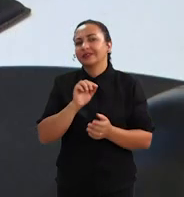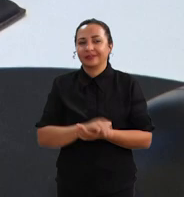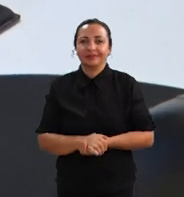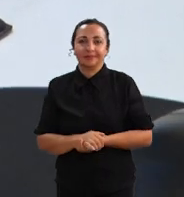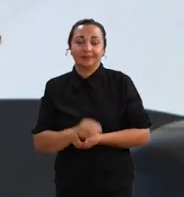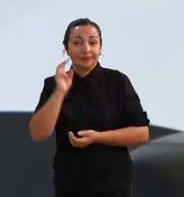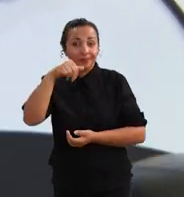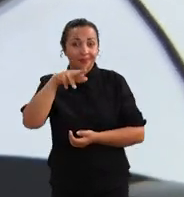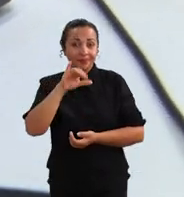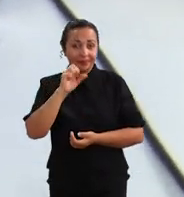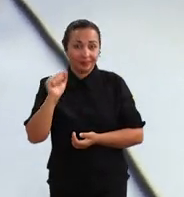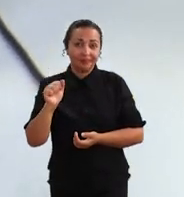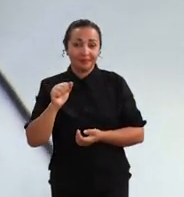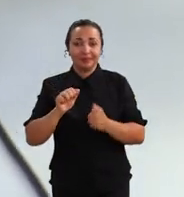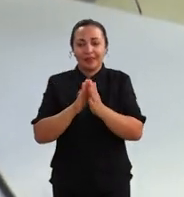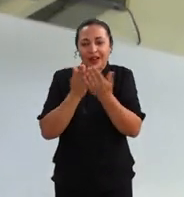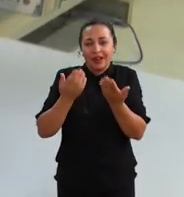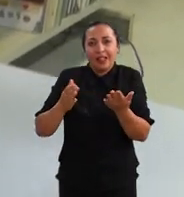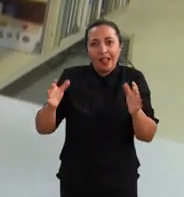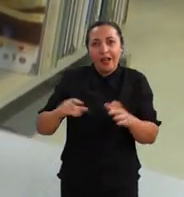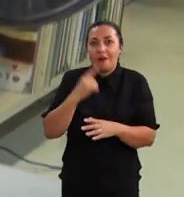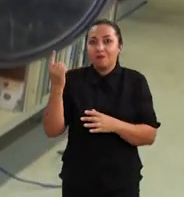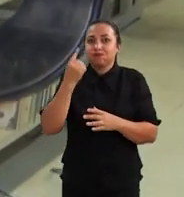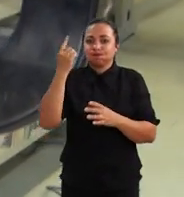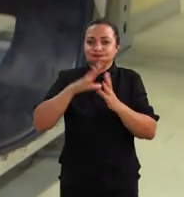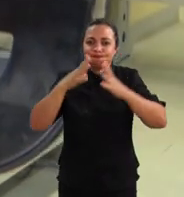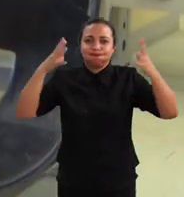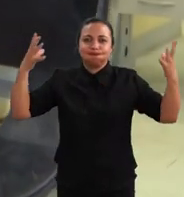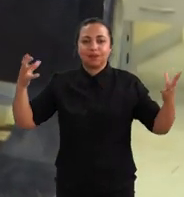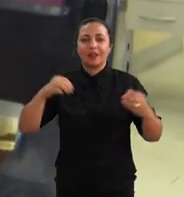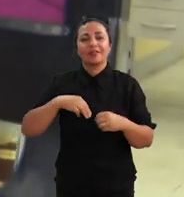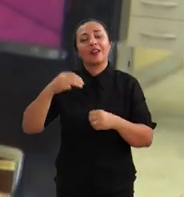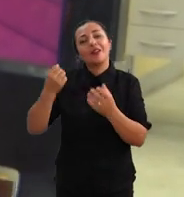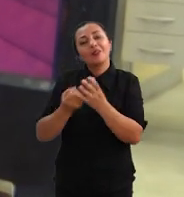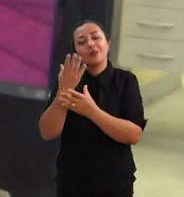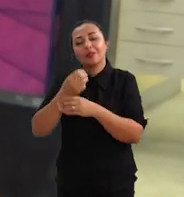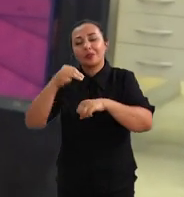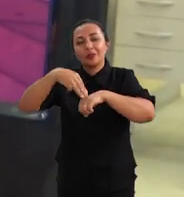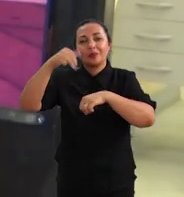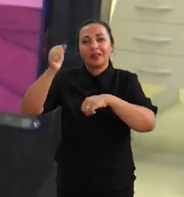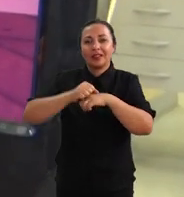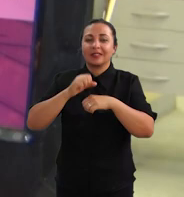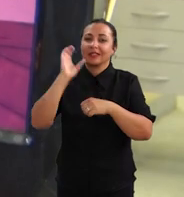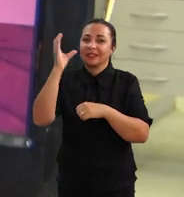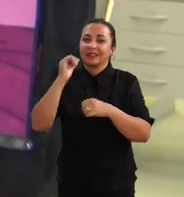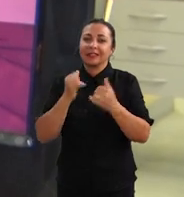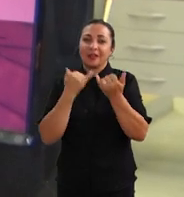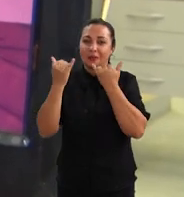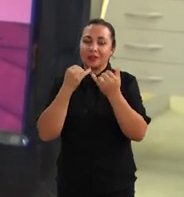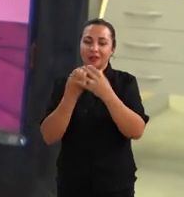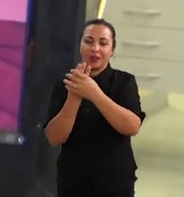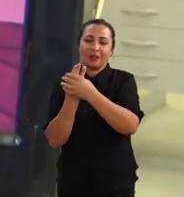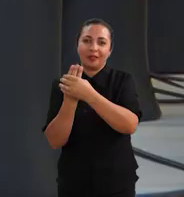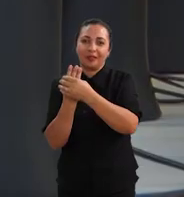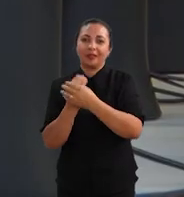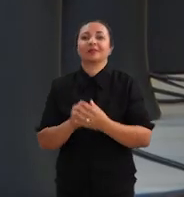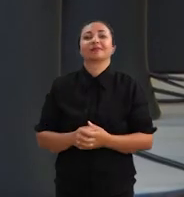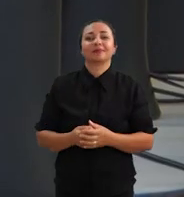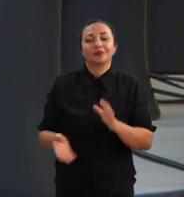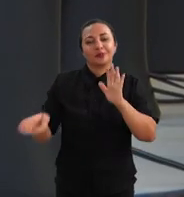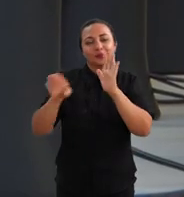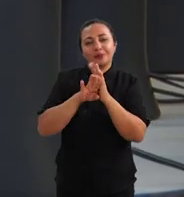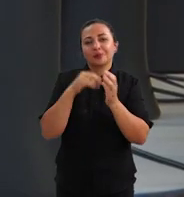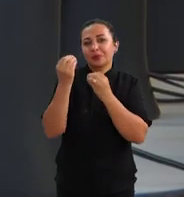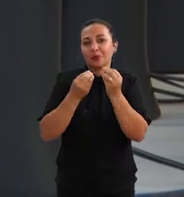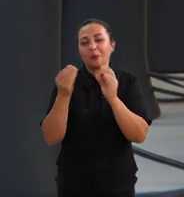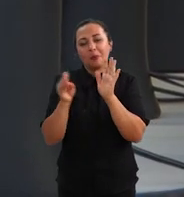Maria Livrão é um personagem que foi criado no mestrado em Ciência da Informação da Universidade Federal de Sergipe. E ela